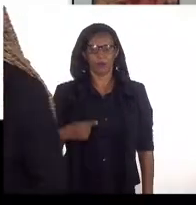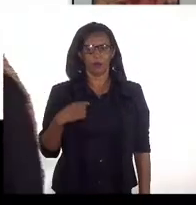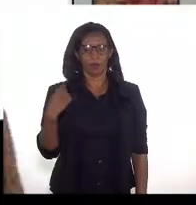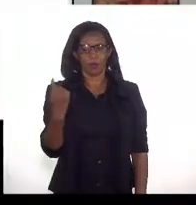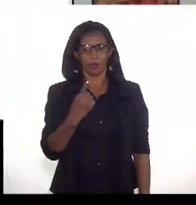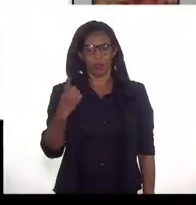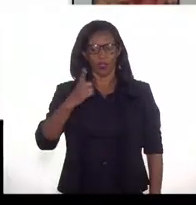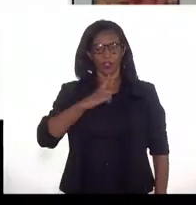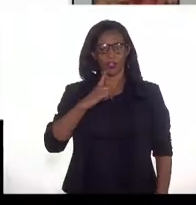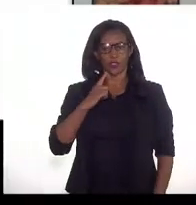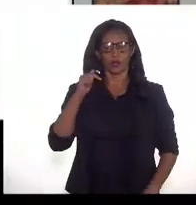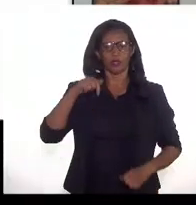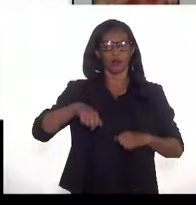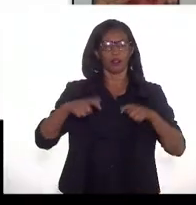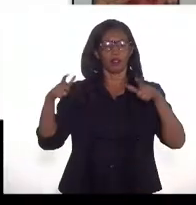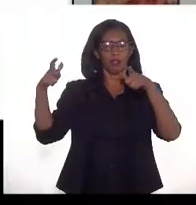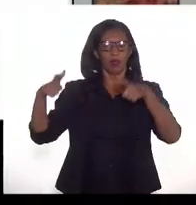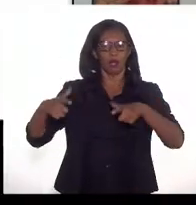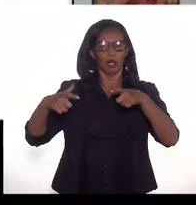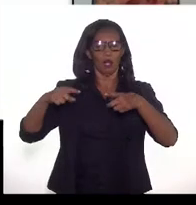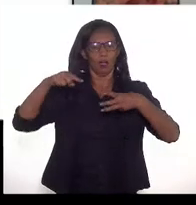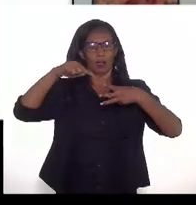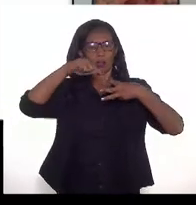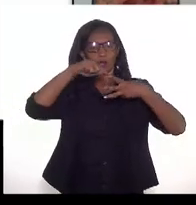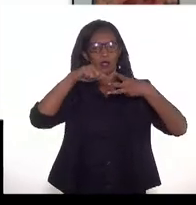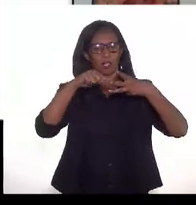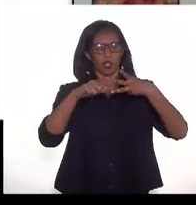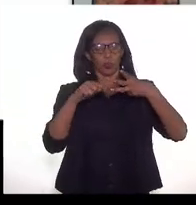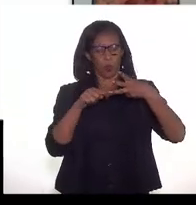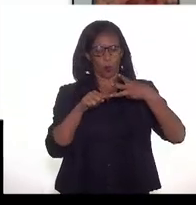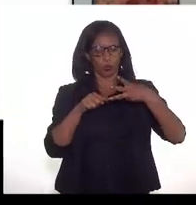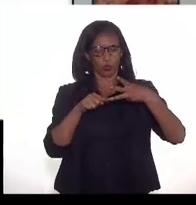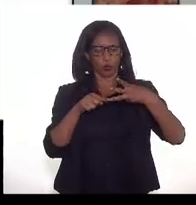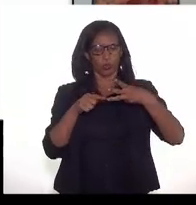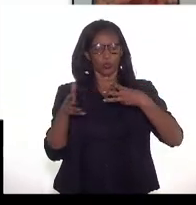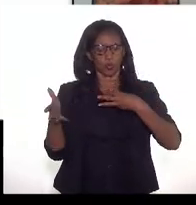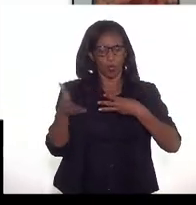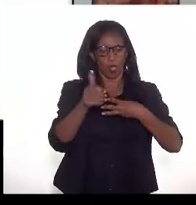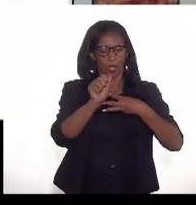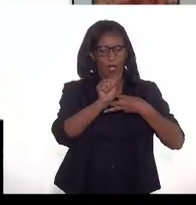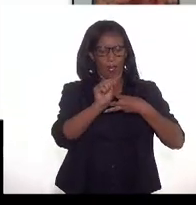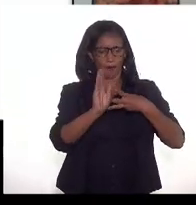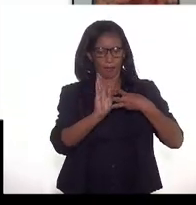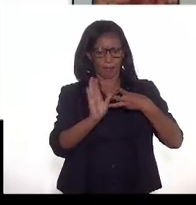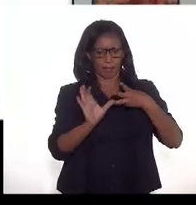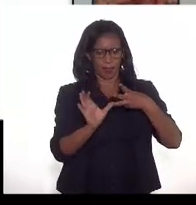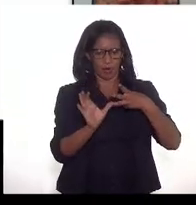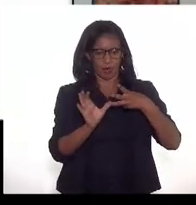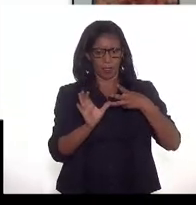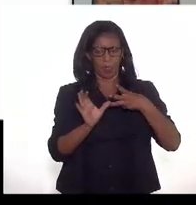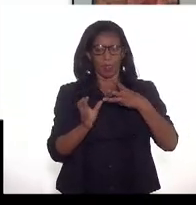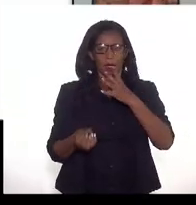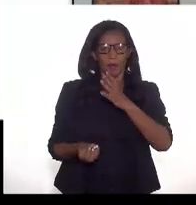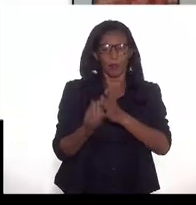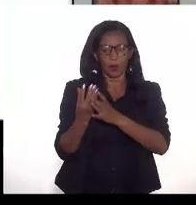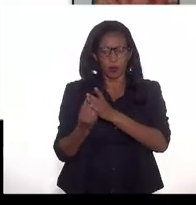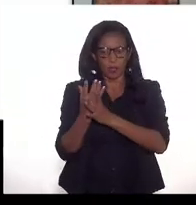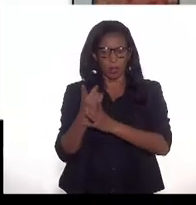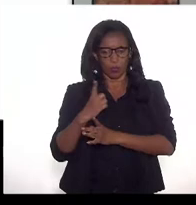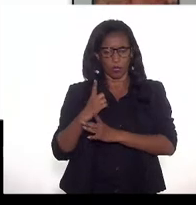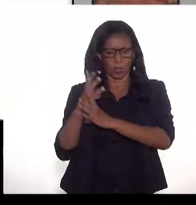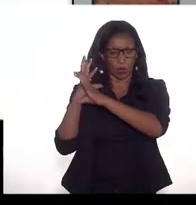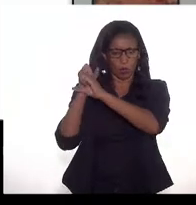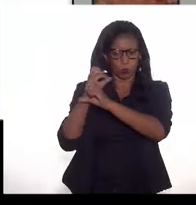com três pontos de coleta, ponto A, e C, e a produção que chega em cada um desses pontos,